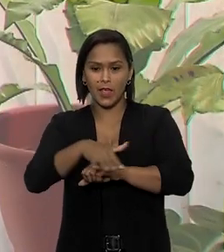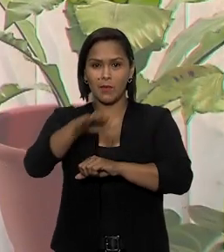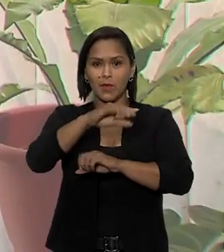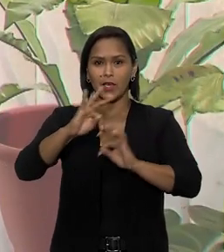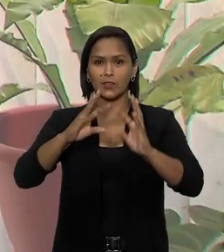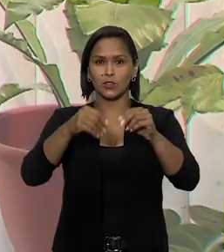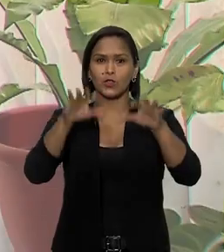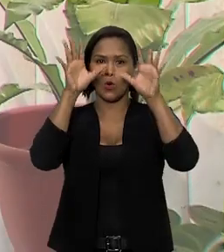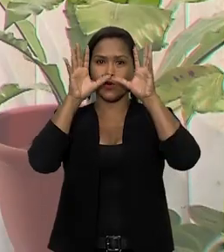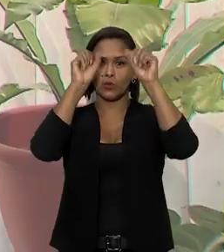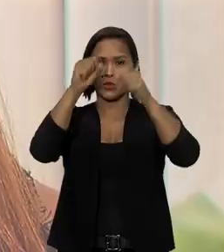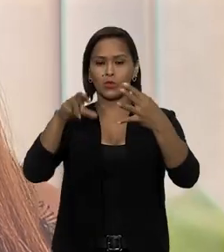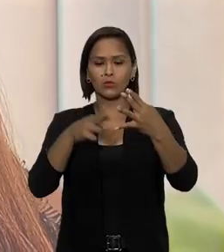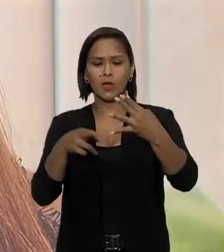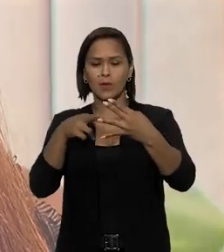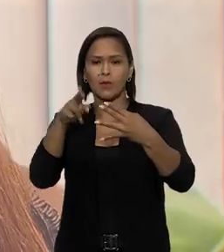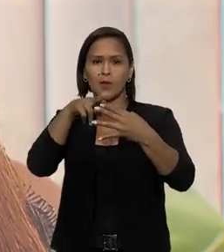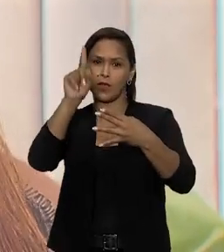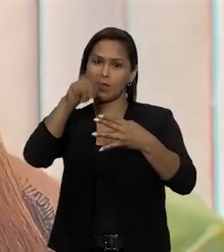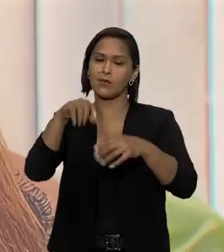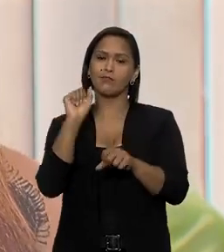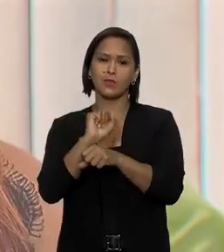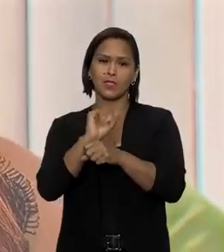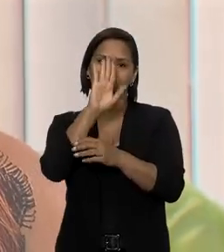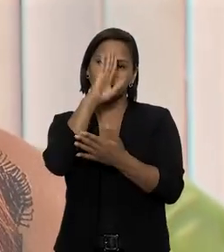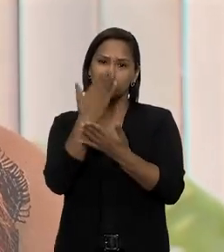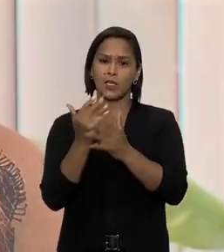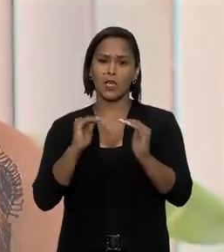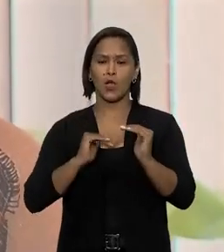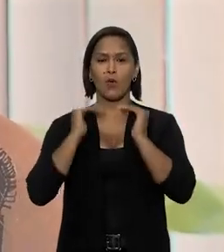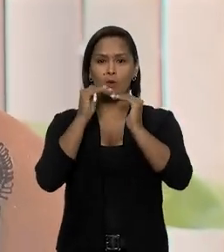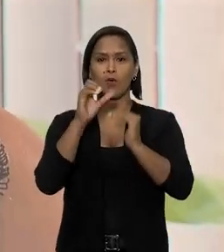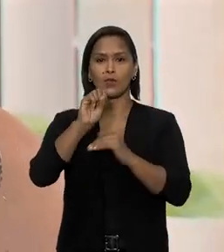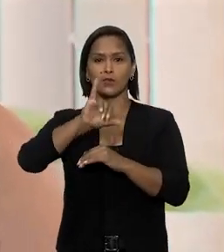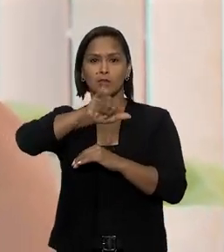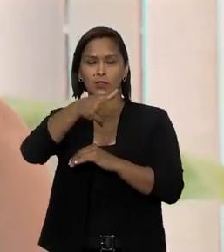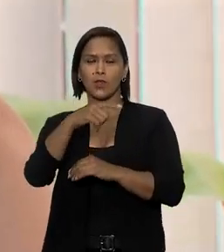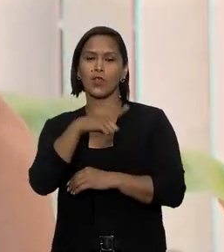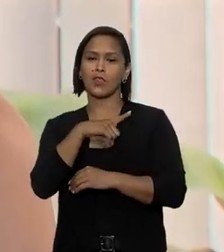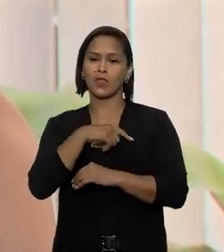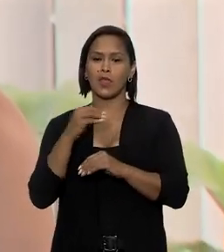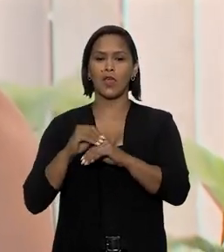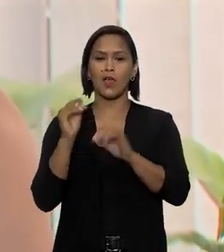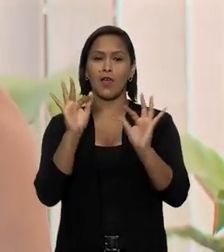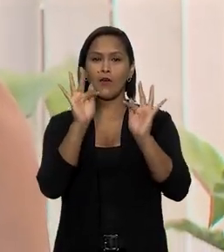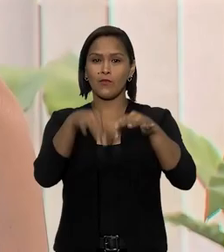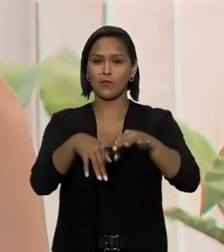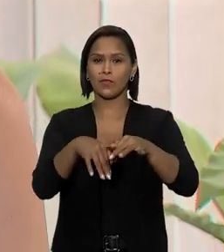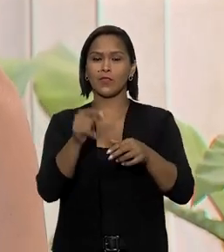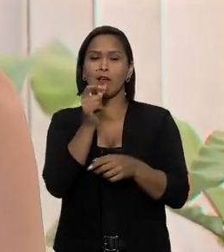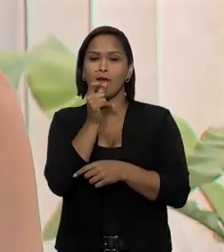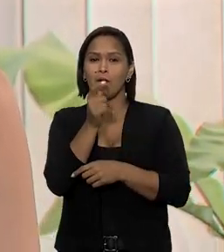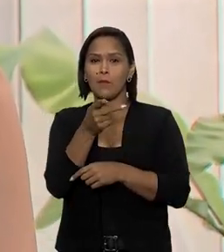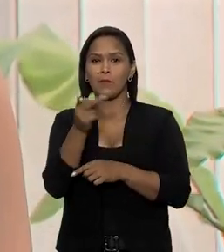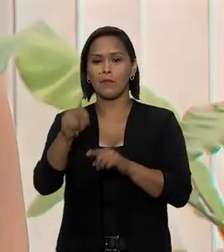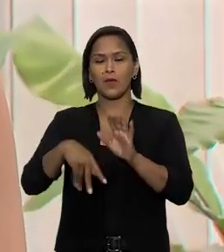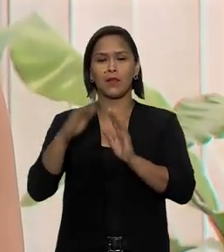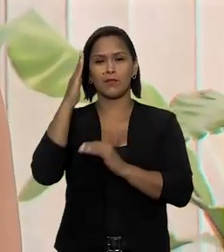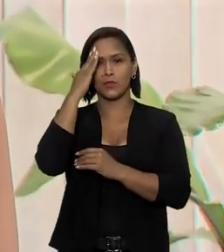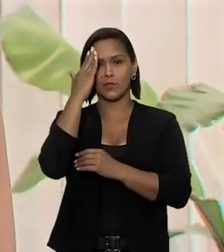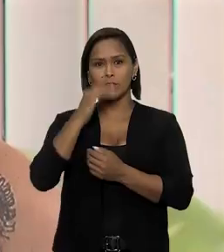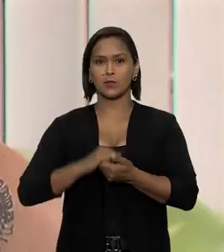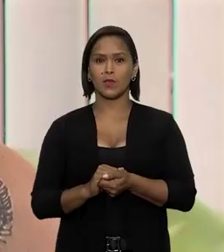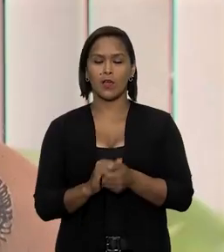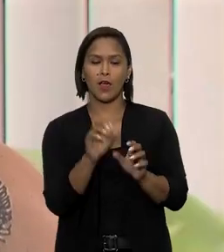obrigatoriamente nas coisas ordinárias. Espera-se que o STJ como corte de precedentes realmente dê a última palavra naquele